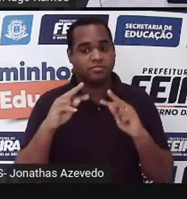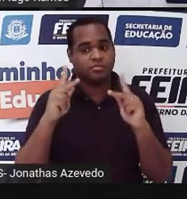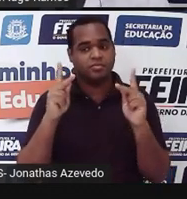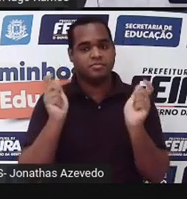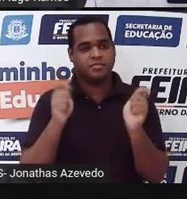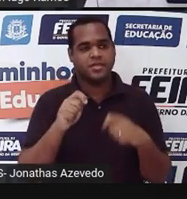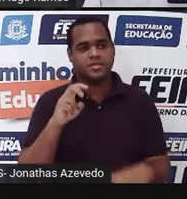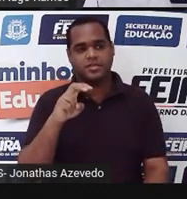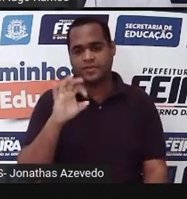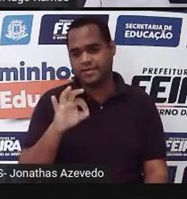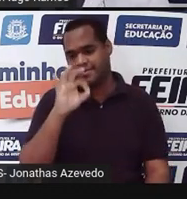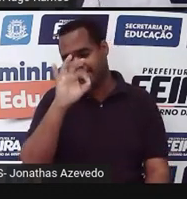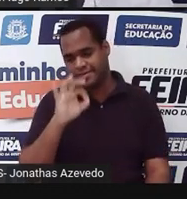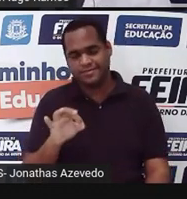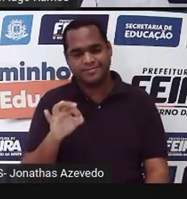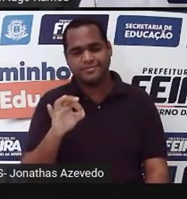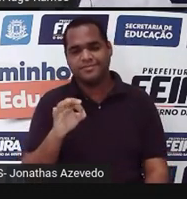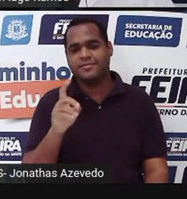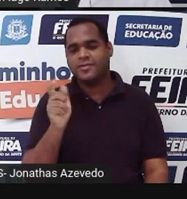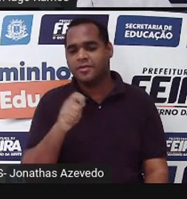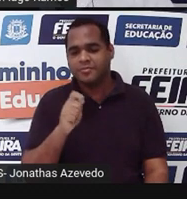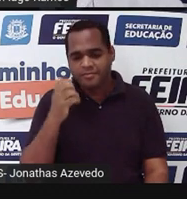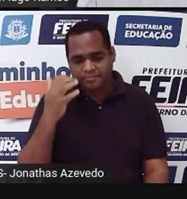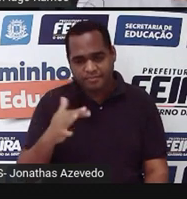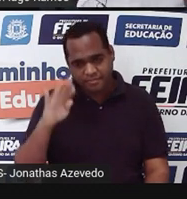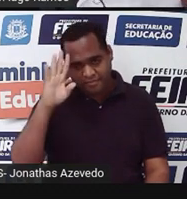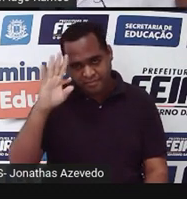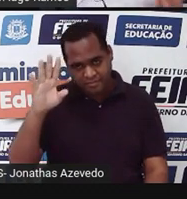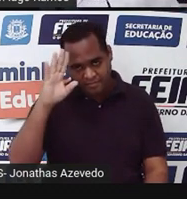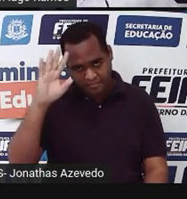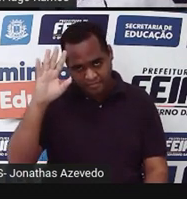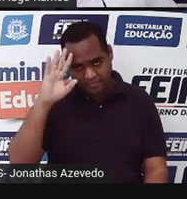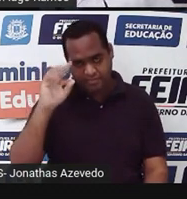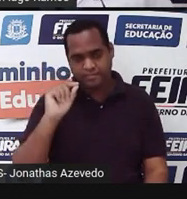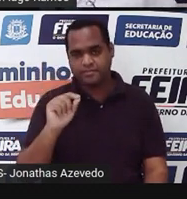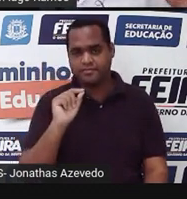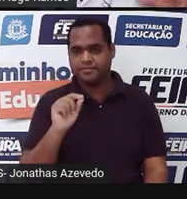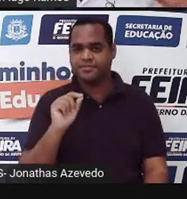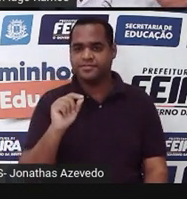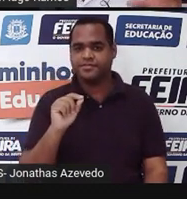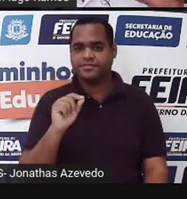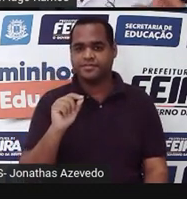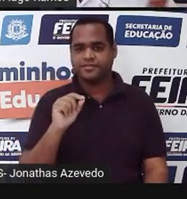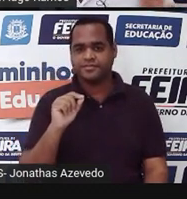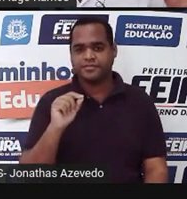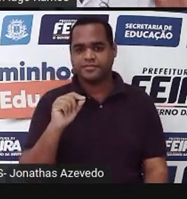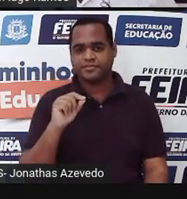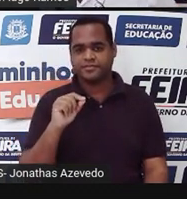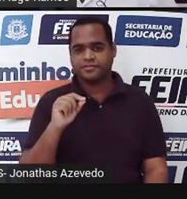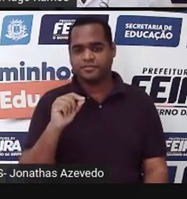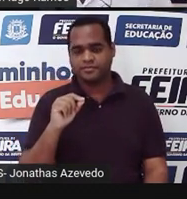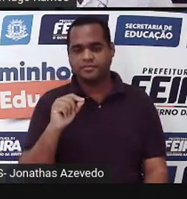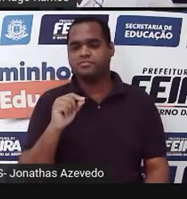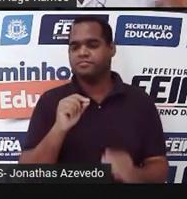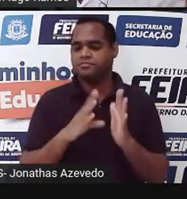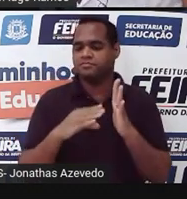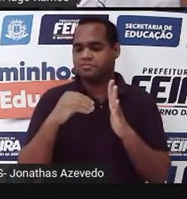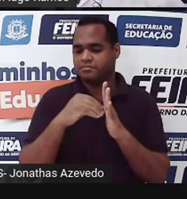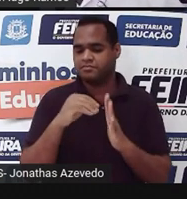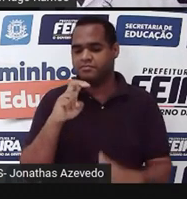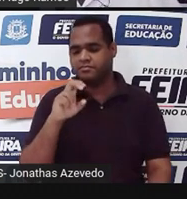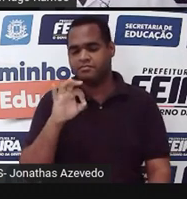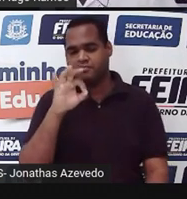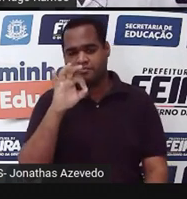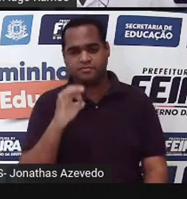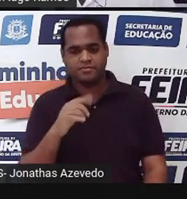50%. Por isso que a gente não pode pensar, né? Que está aumentando 50%, porque em um